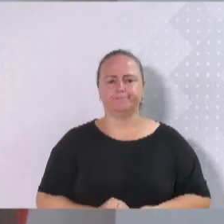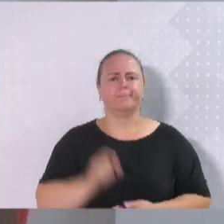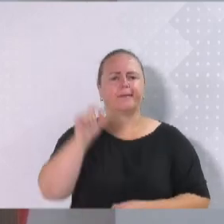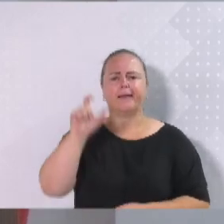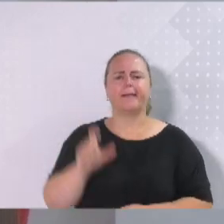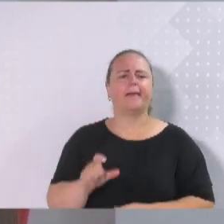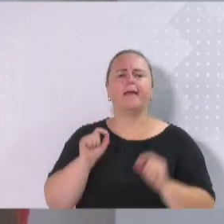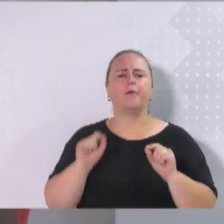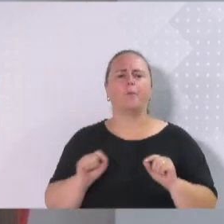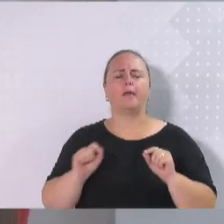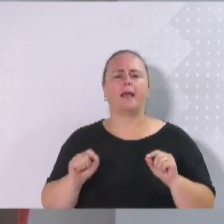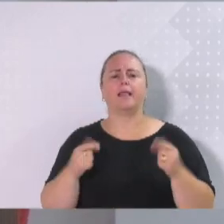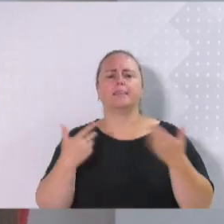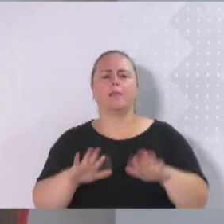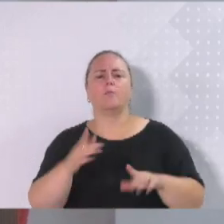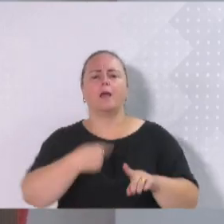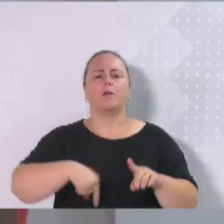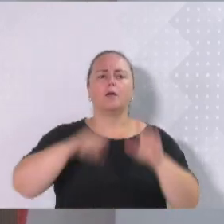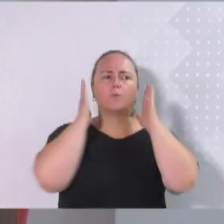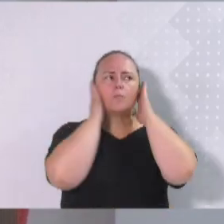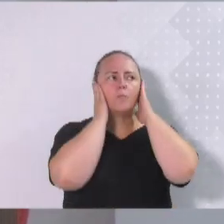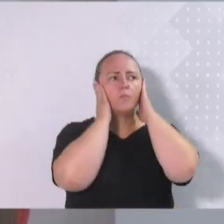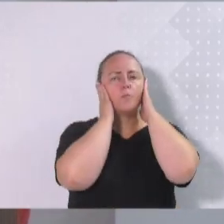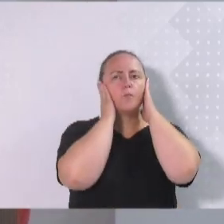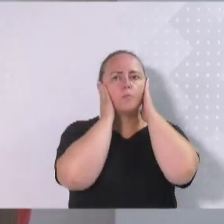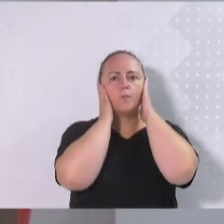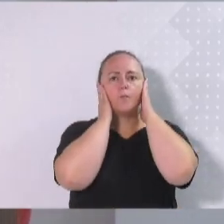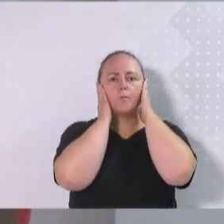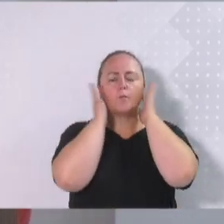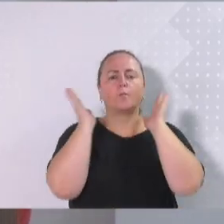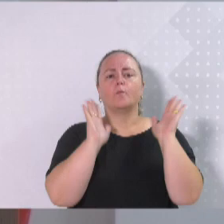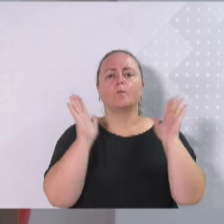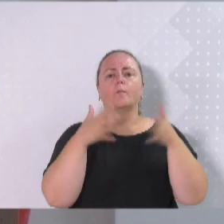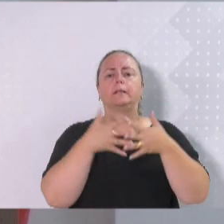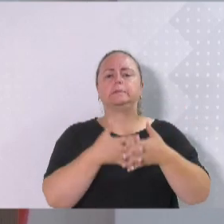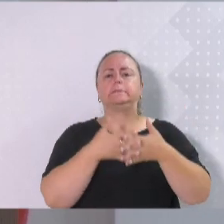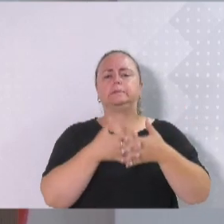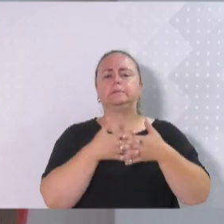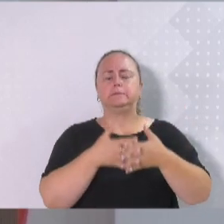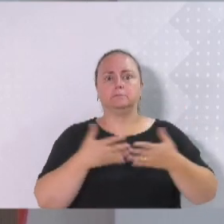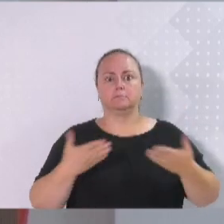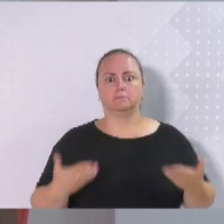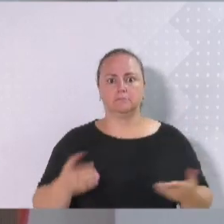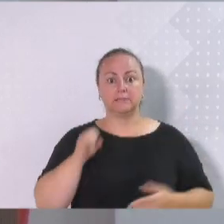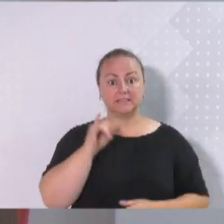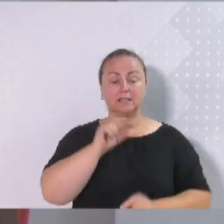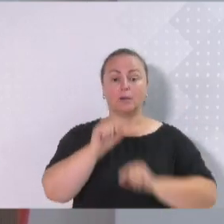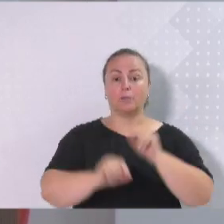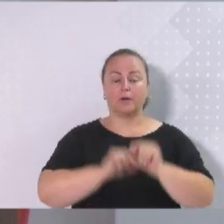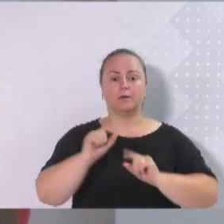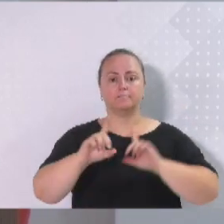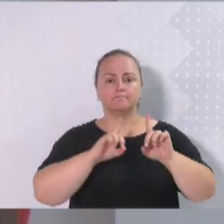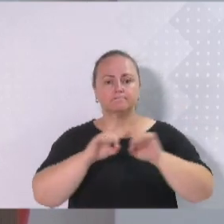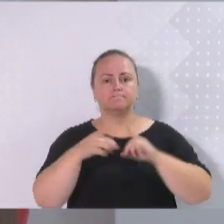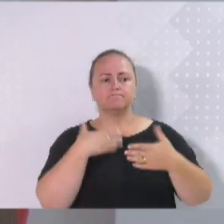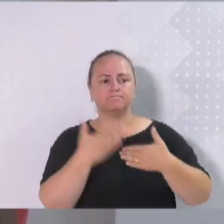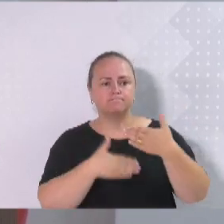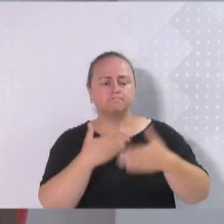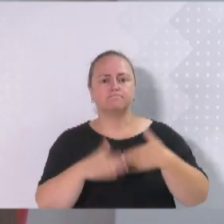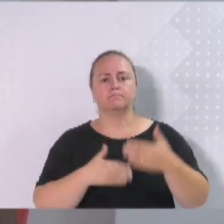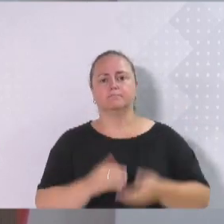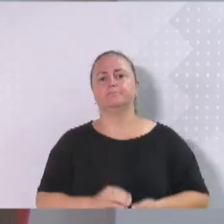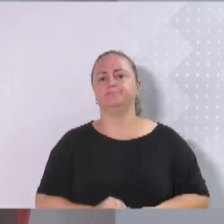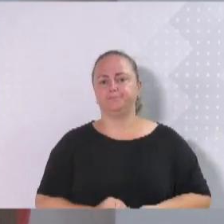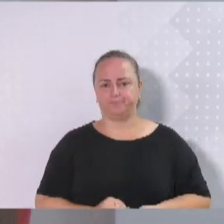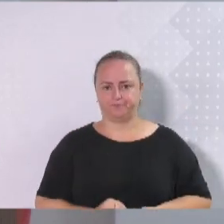também fechar os ouvidos e confundir as informações sempre que tenhamos que dialogar e avançar. Quando